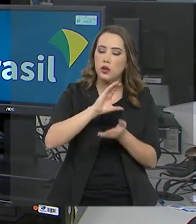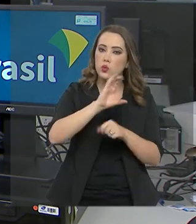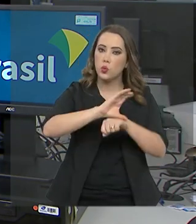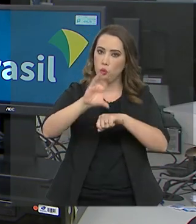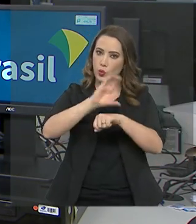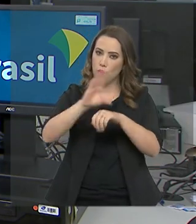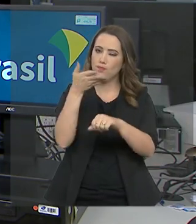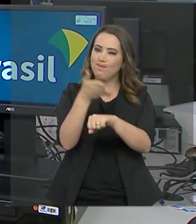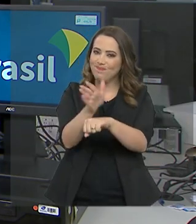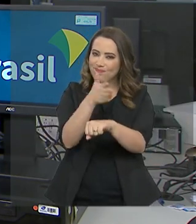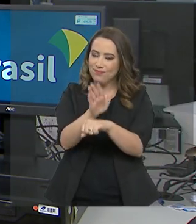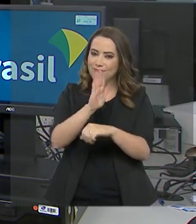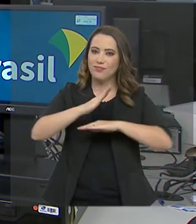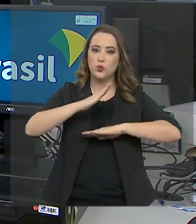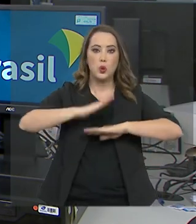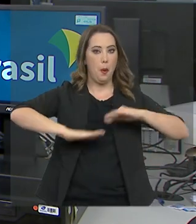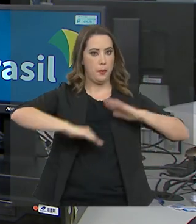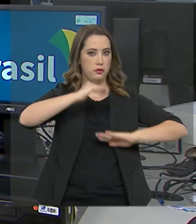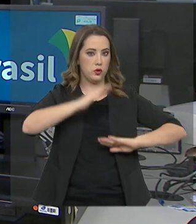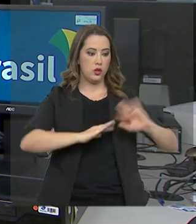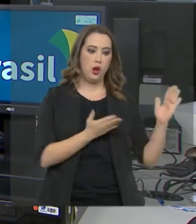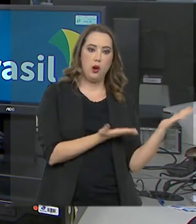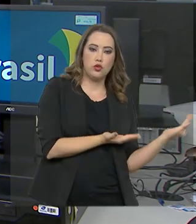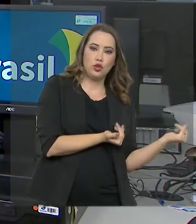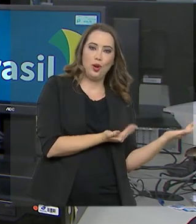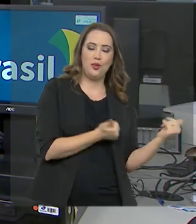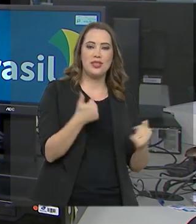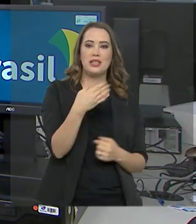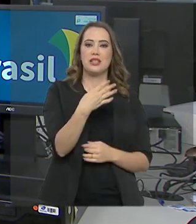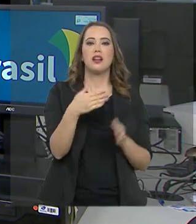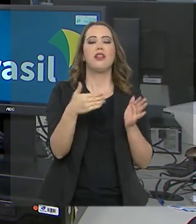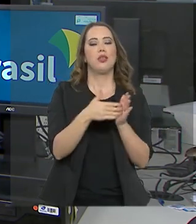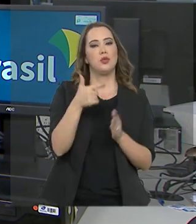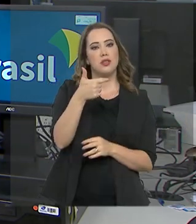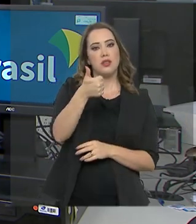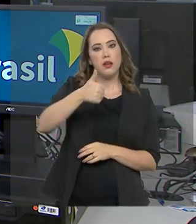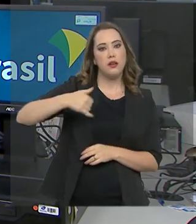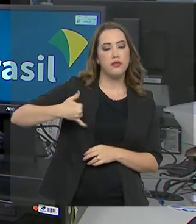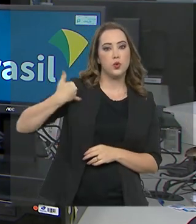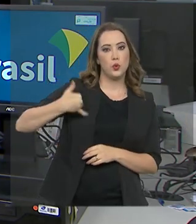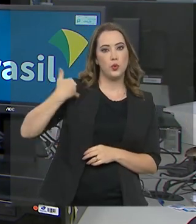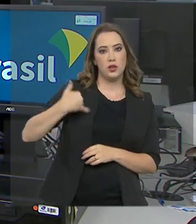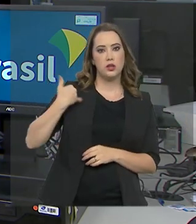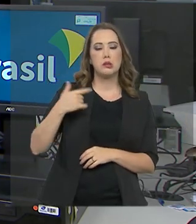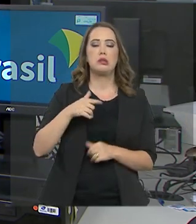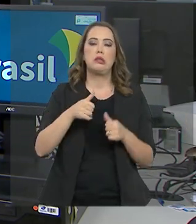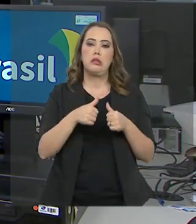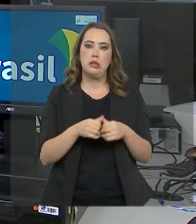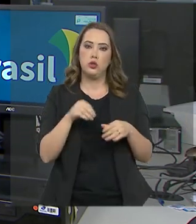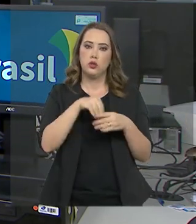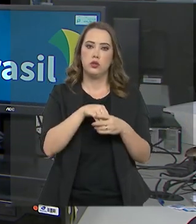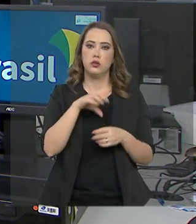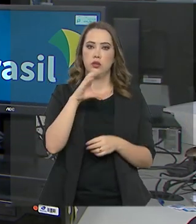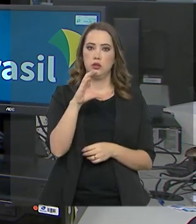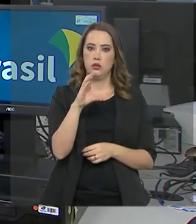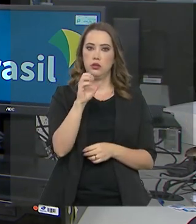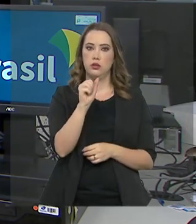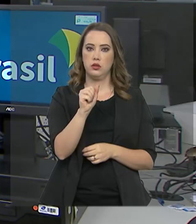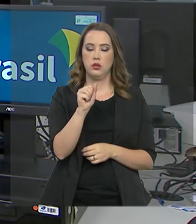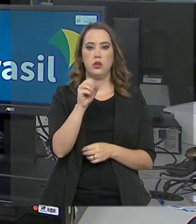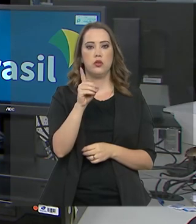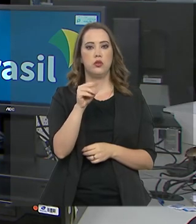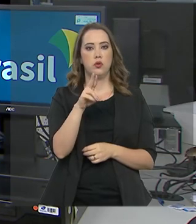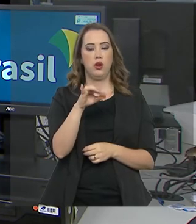em cursos de qualificação profissional para jovens de 14 a 21 anos inseridos no Cadastro Único e que cumprem